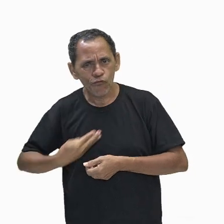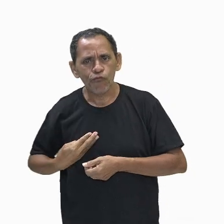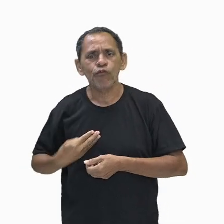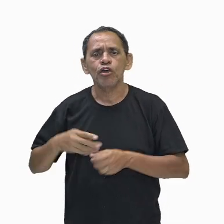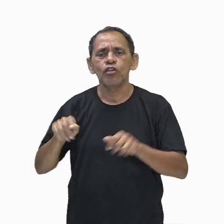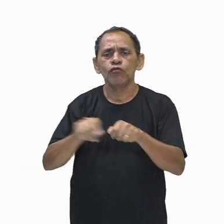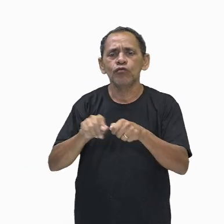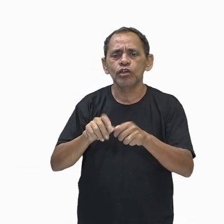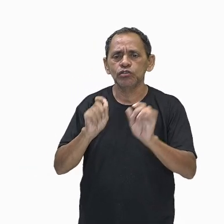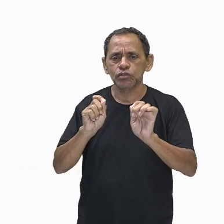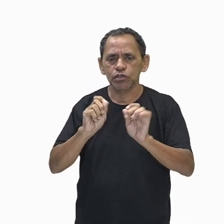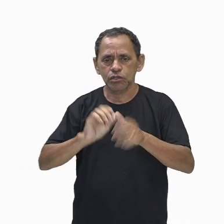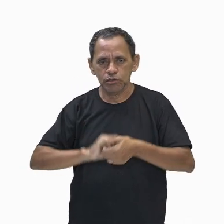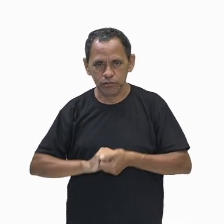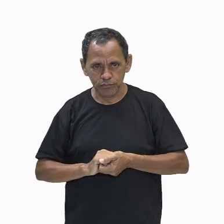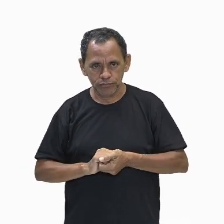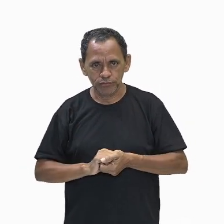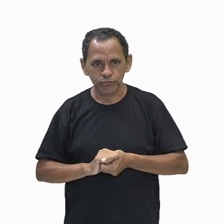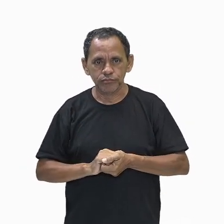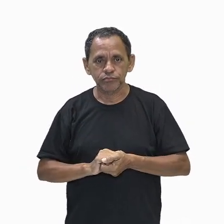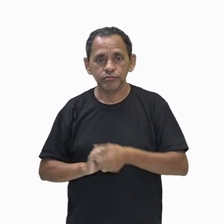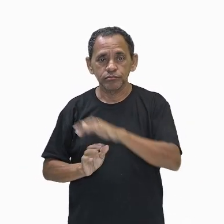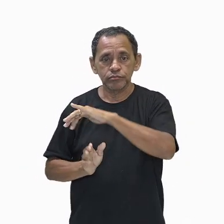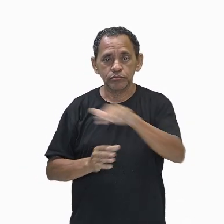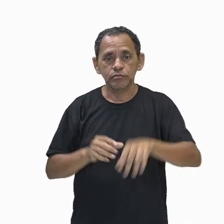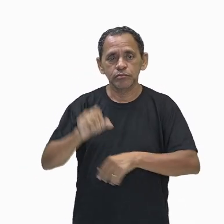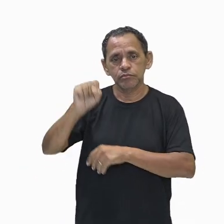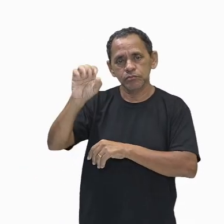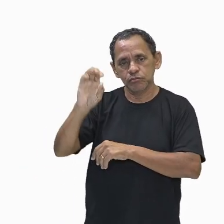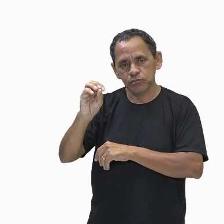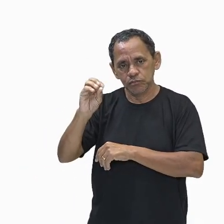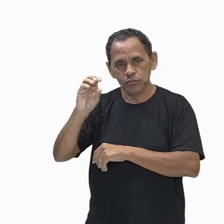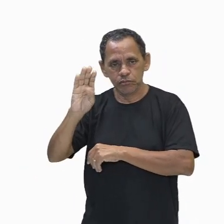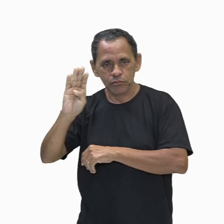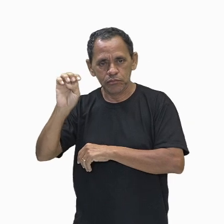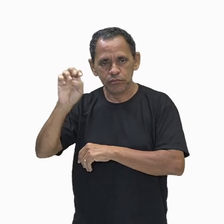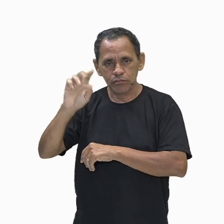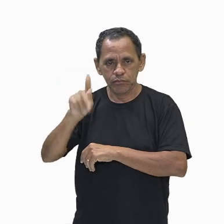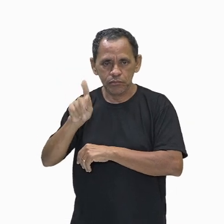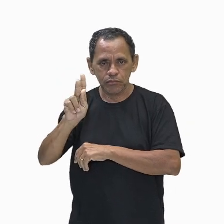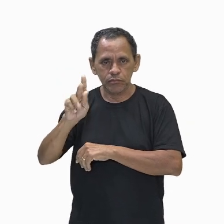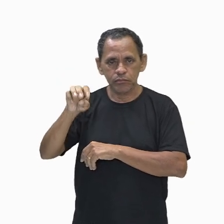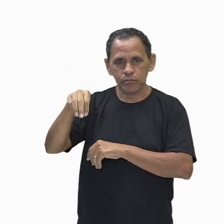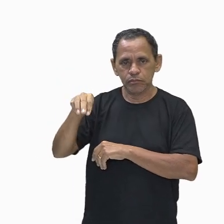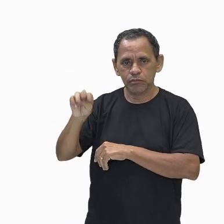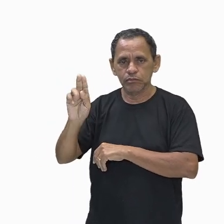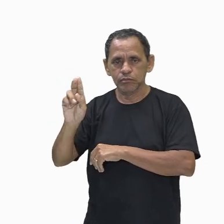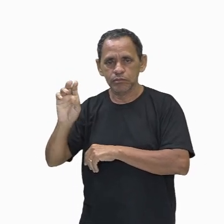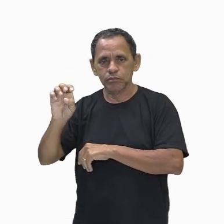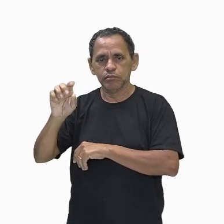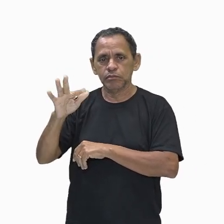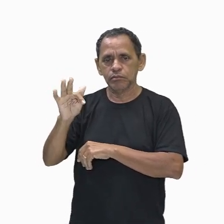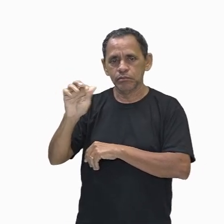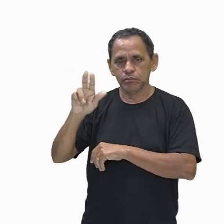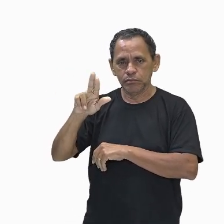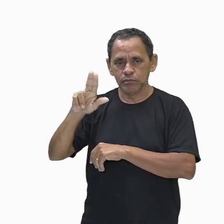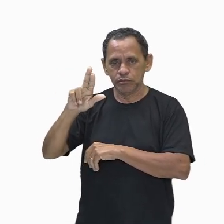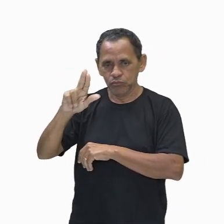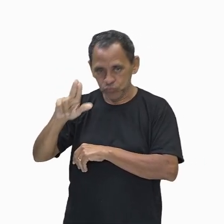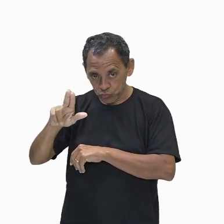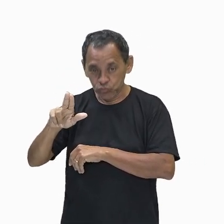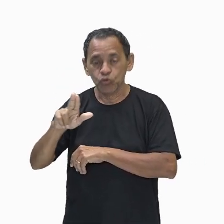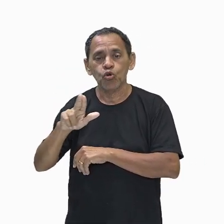Egito. E nós temos, então, aí, também, Sobecnéfero, tá? Que, na verdade, era uma mulher, tá?